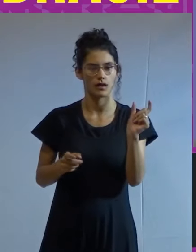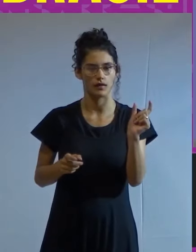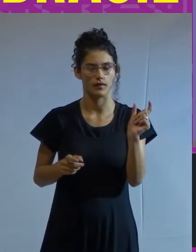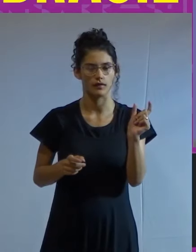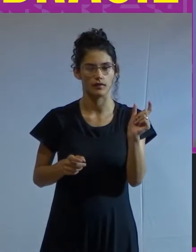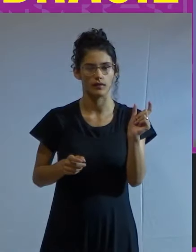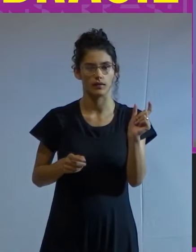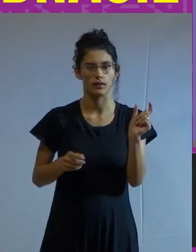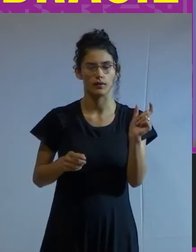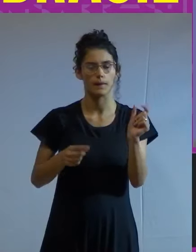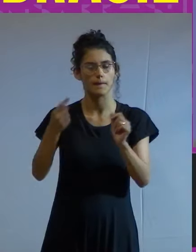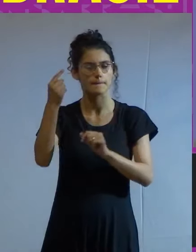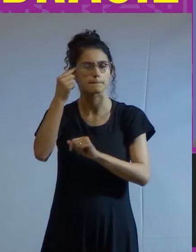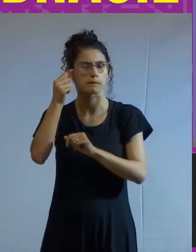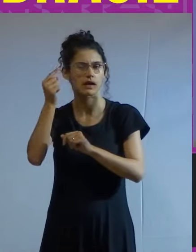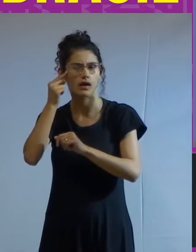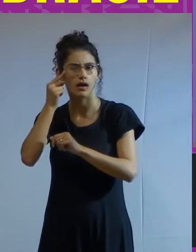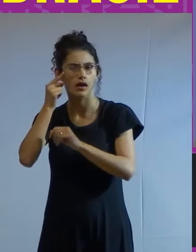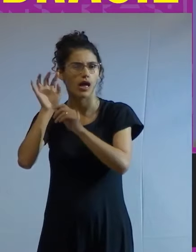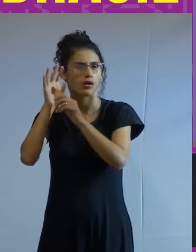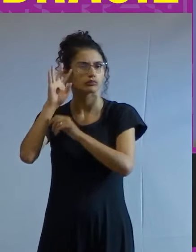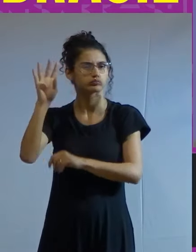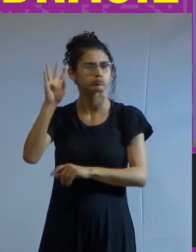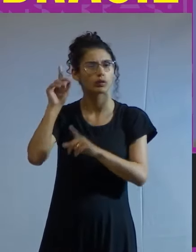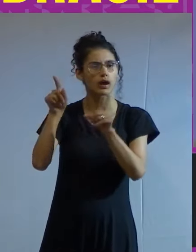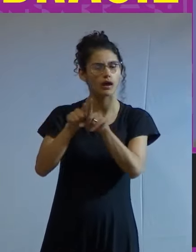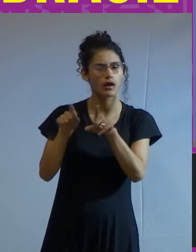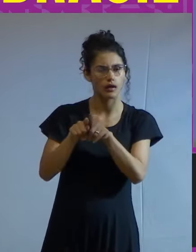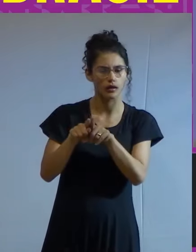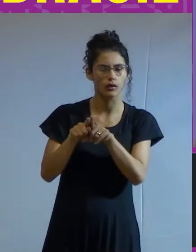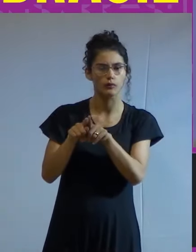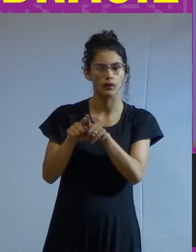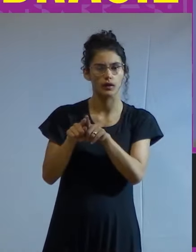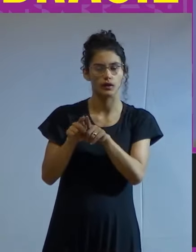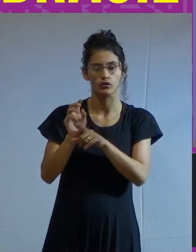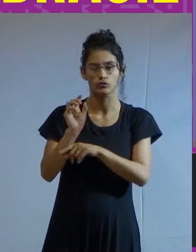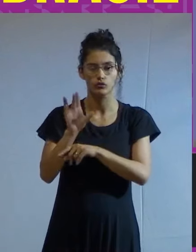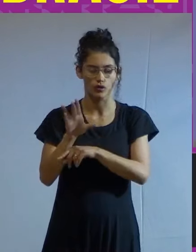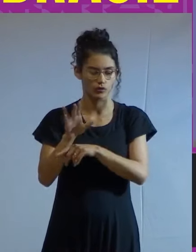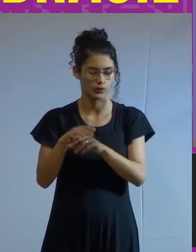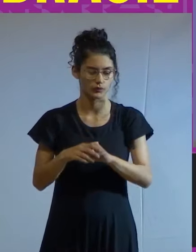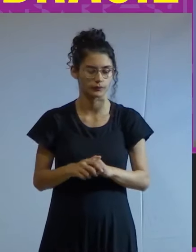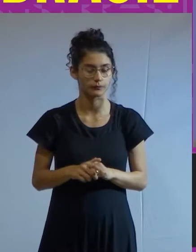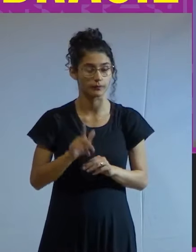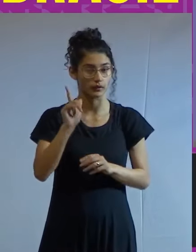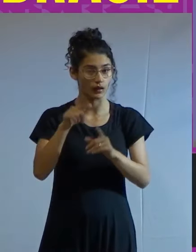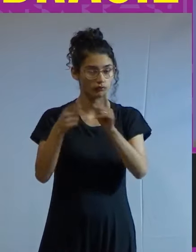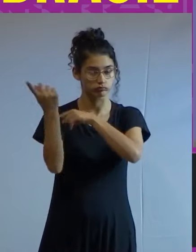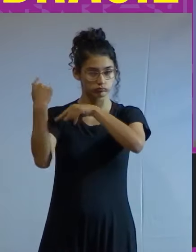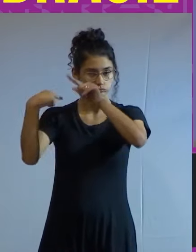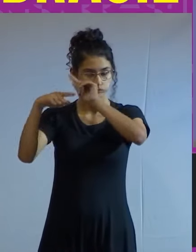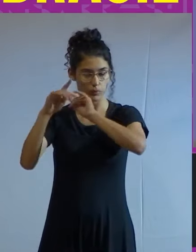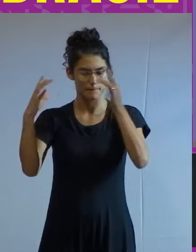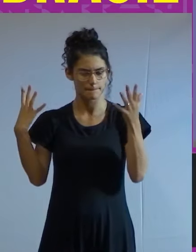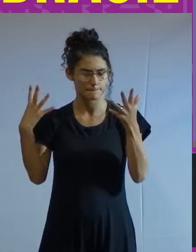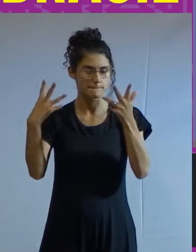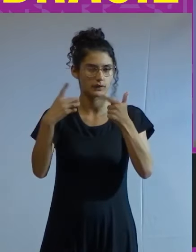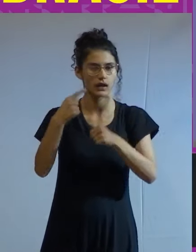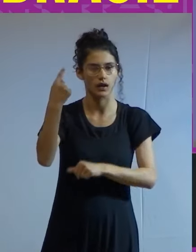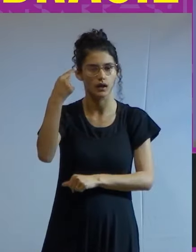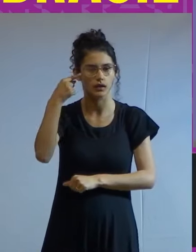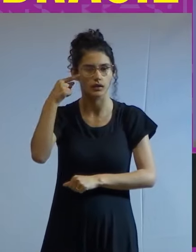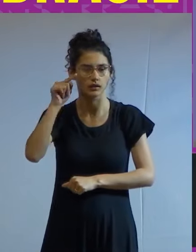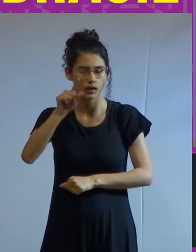é metralha o pensamento e serve de gláudio a pena. É a revolução magnífica da